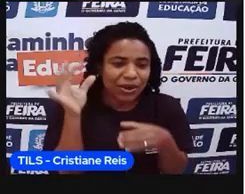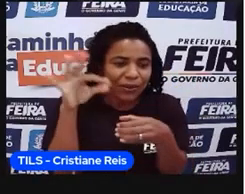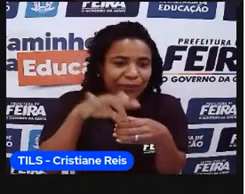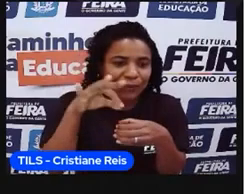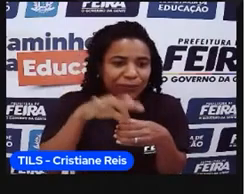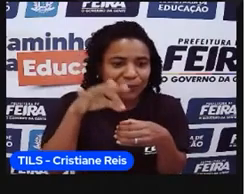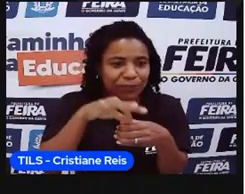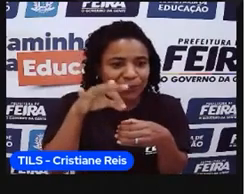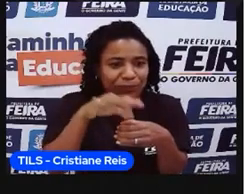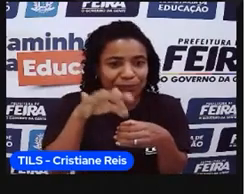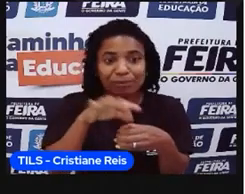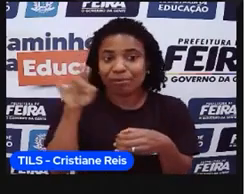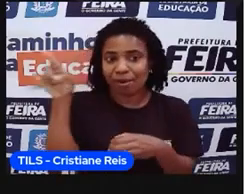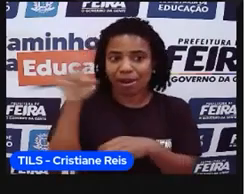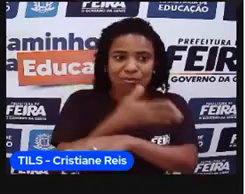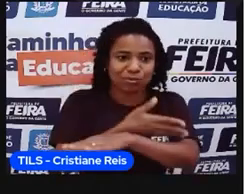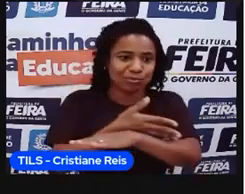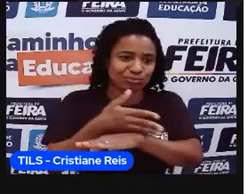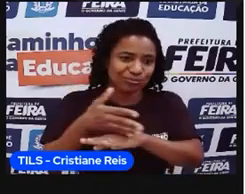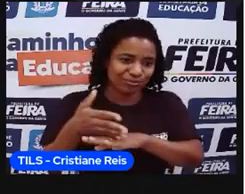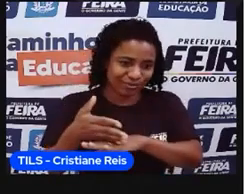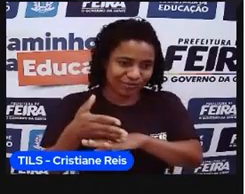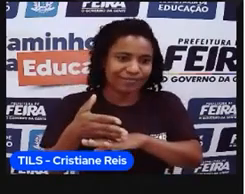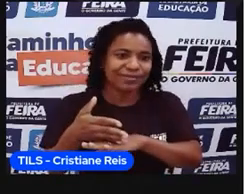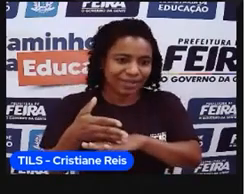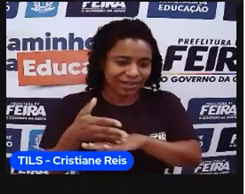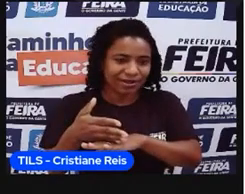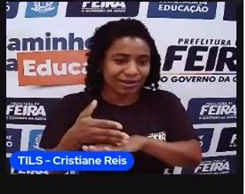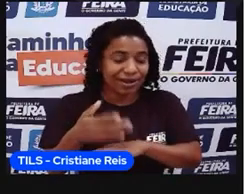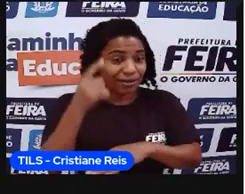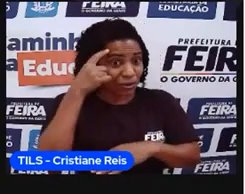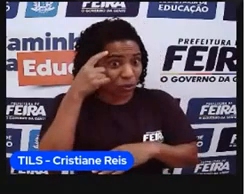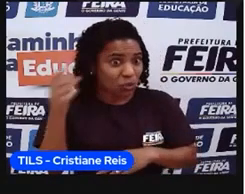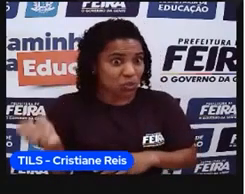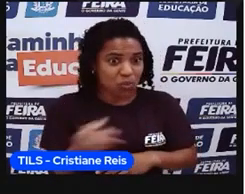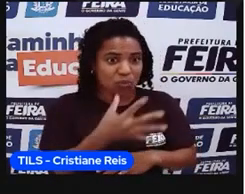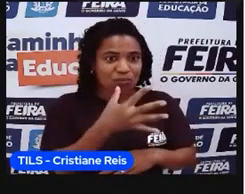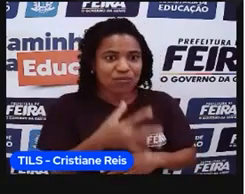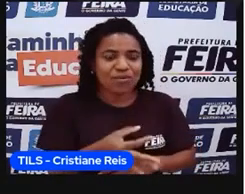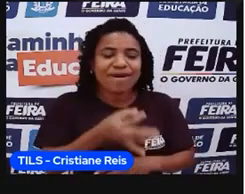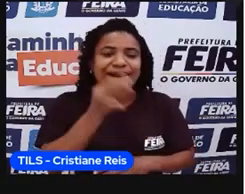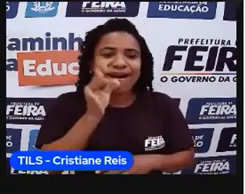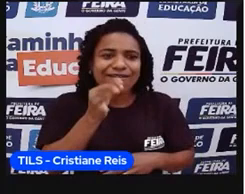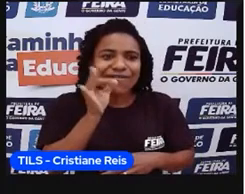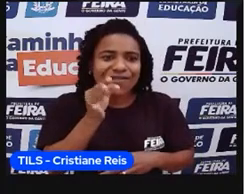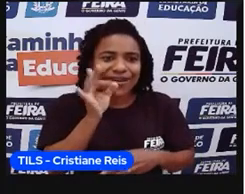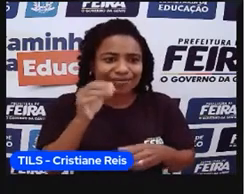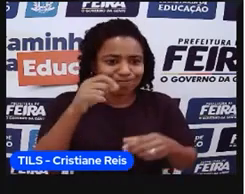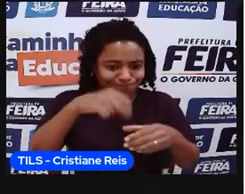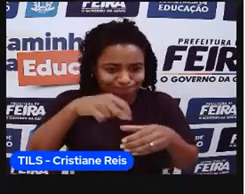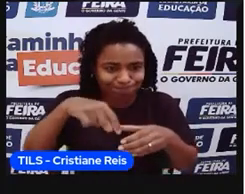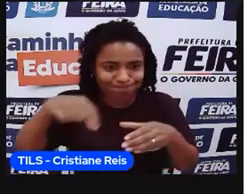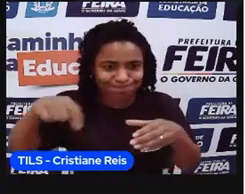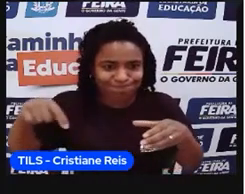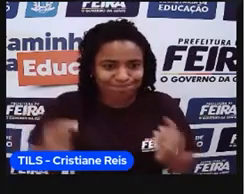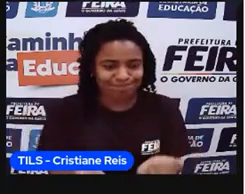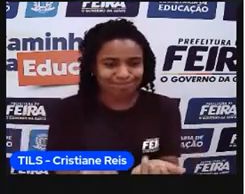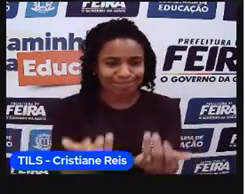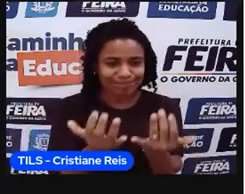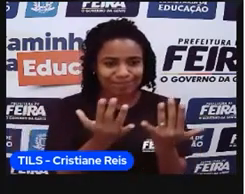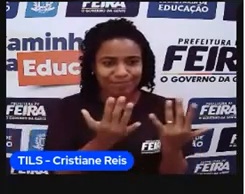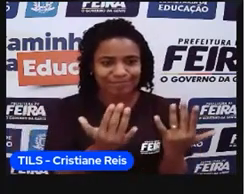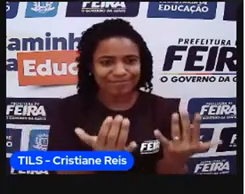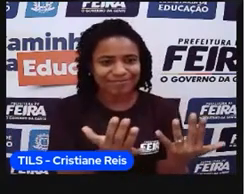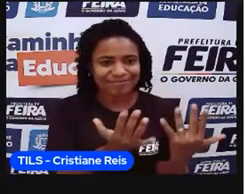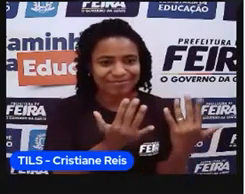e eles estavam começando a projetar nesse novo produto, a questão do tomar o café. Então, foi uma atividade aqui, é financiada, né,